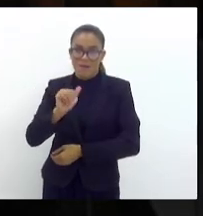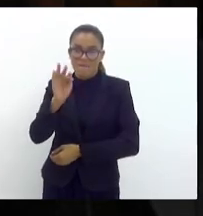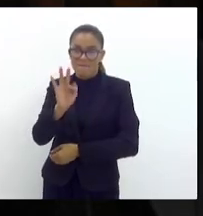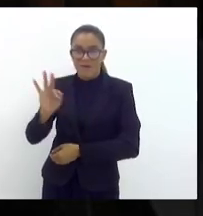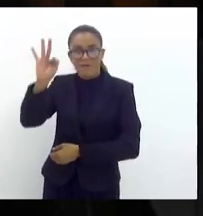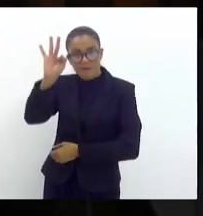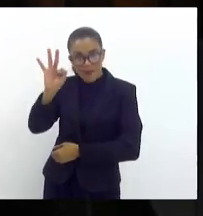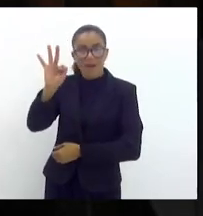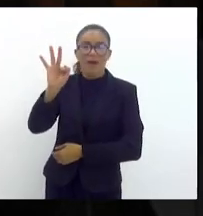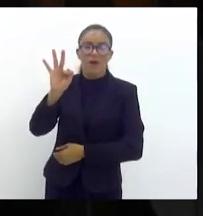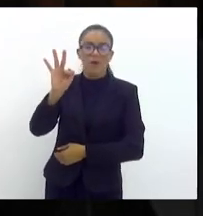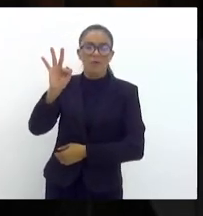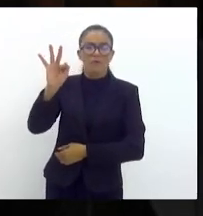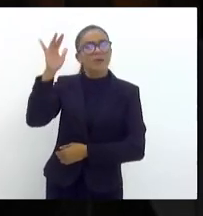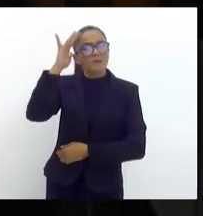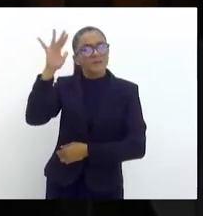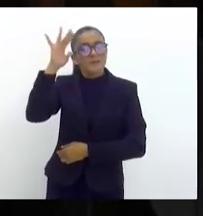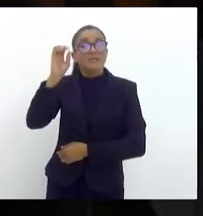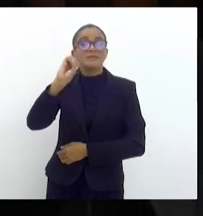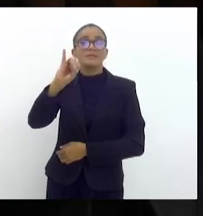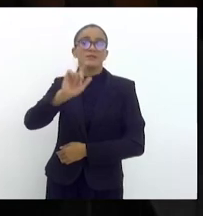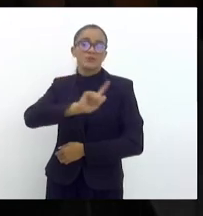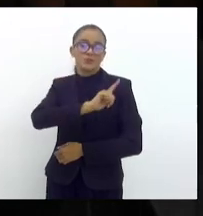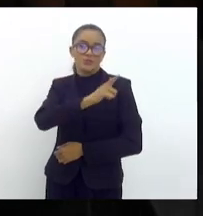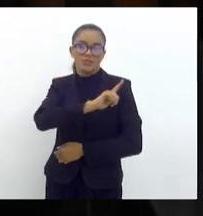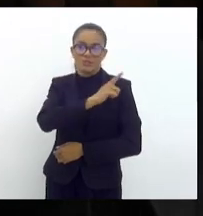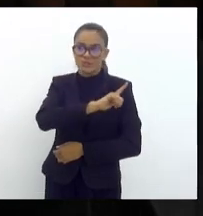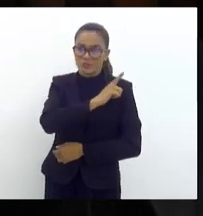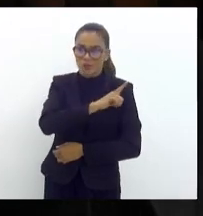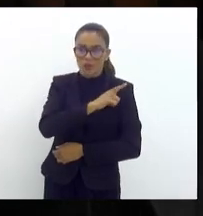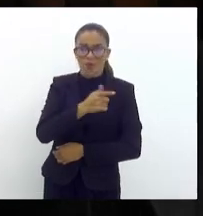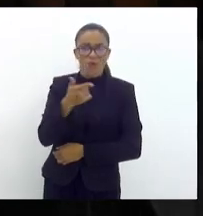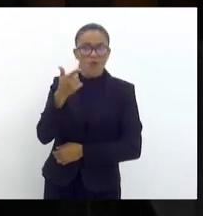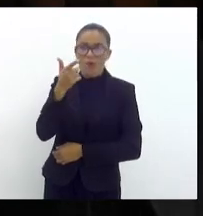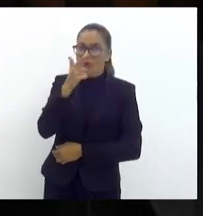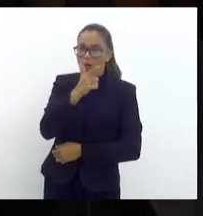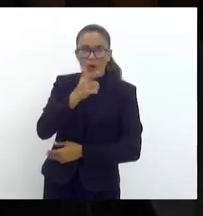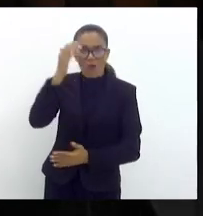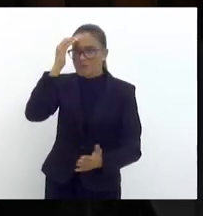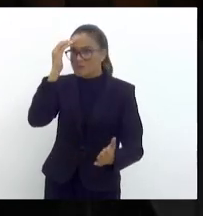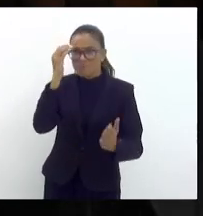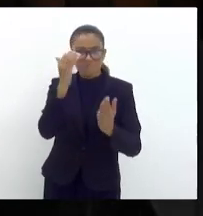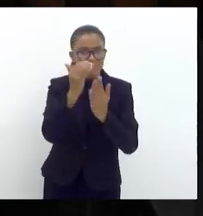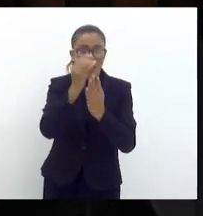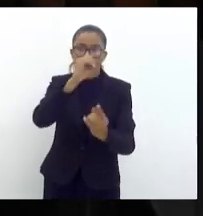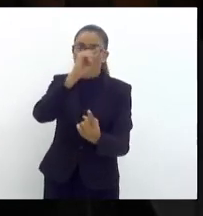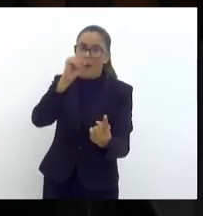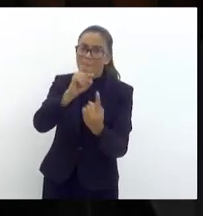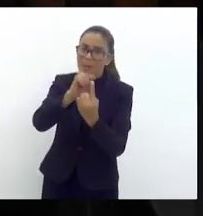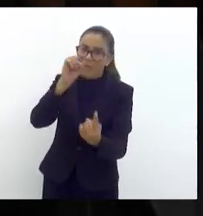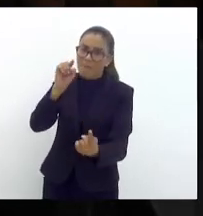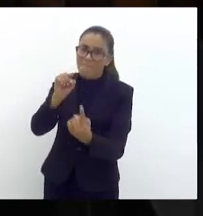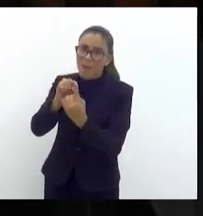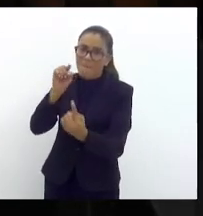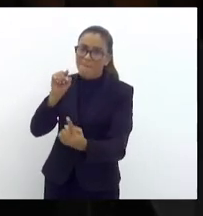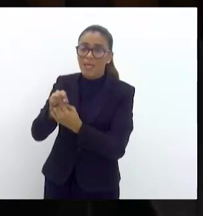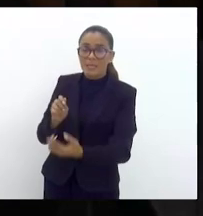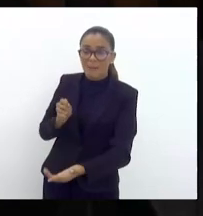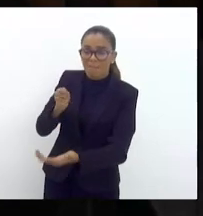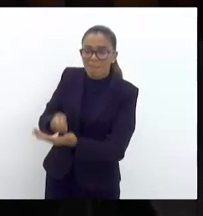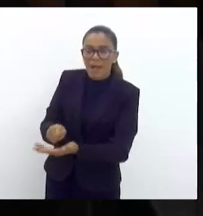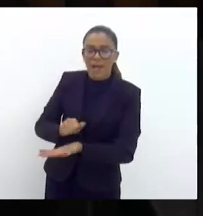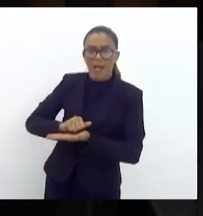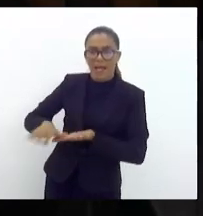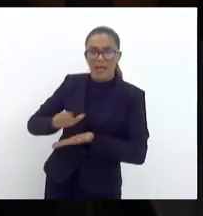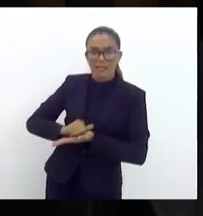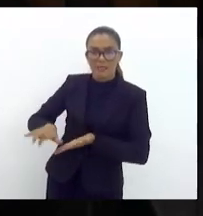previa que, se os gestores não cumprissem as metas fiscais, eles